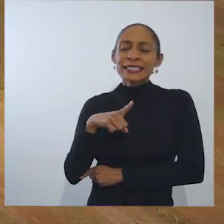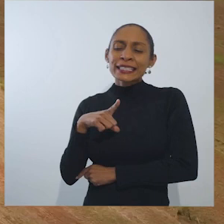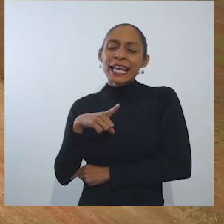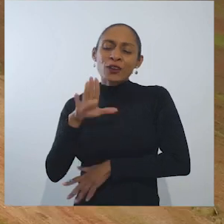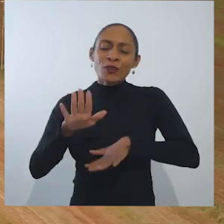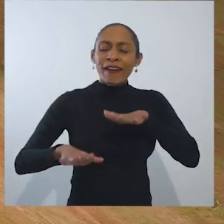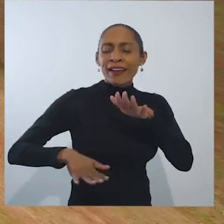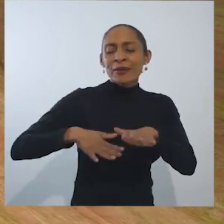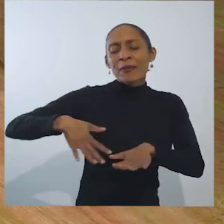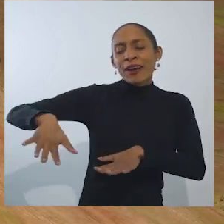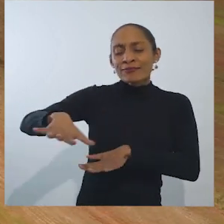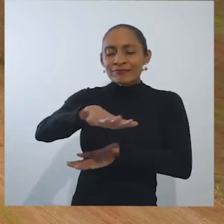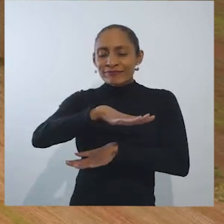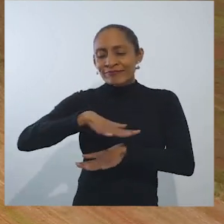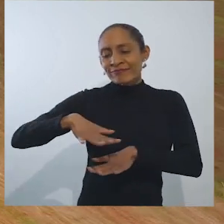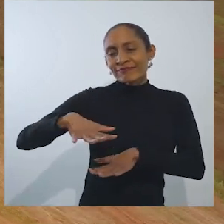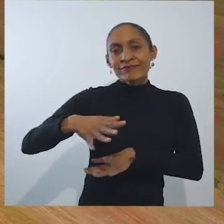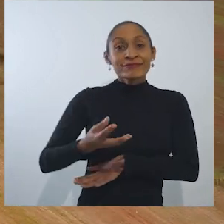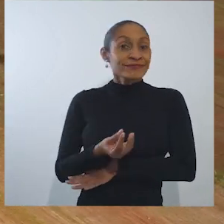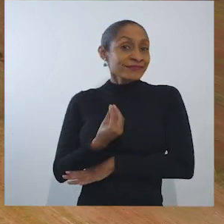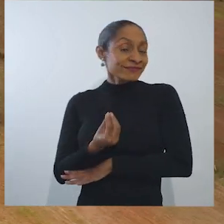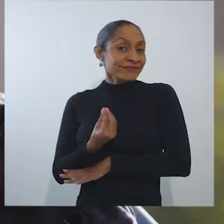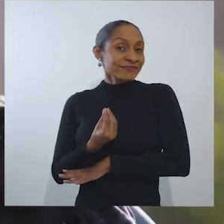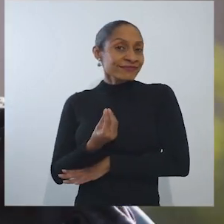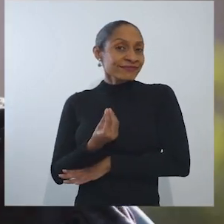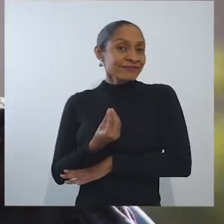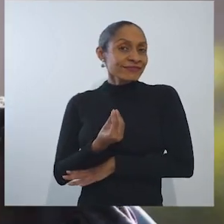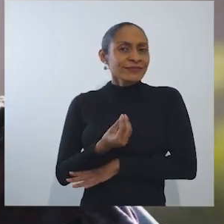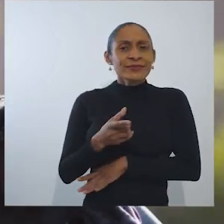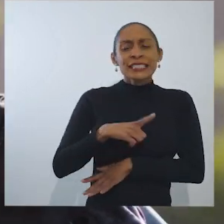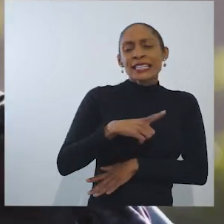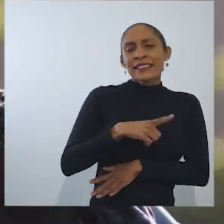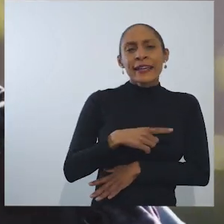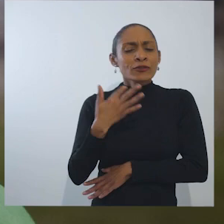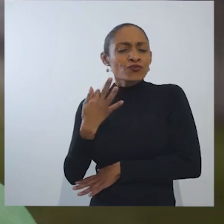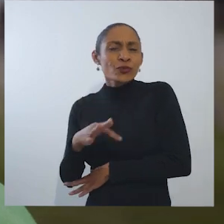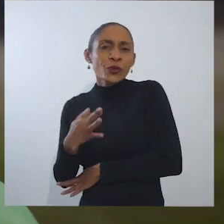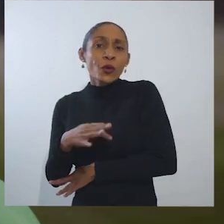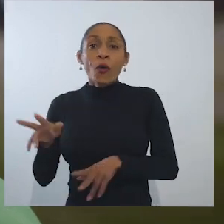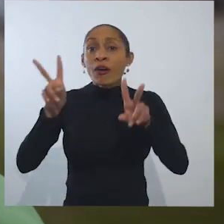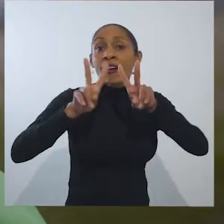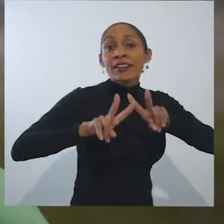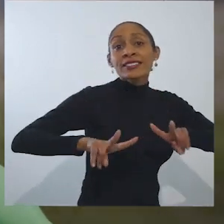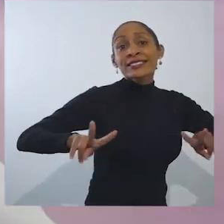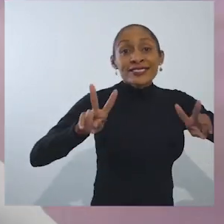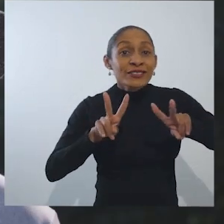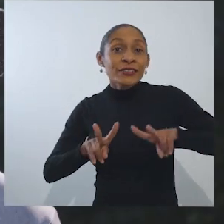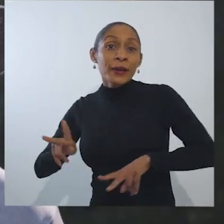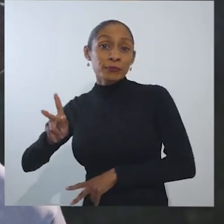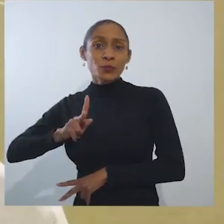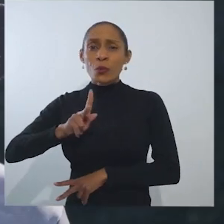chão por onde andei Trago em mim a dor de ver o meu povo